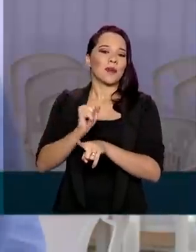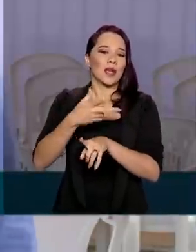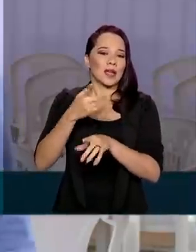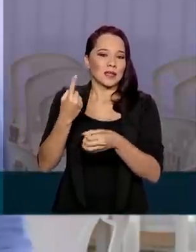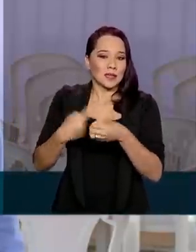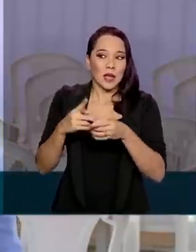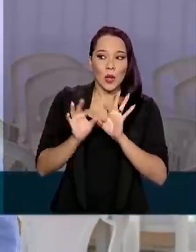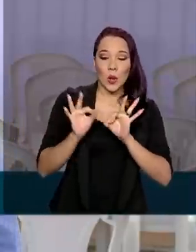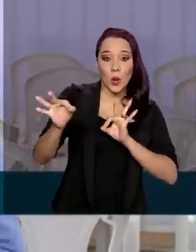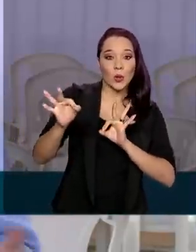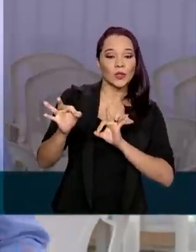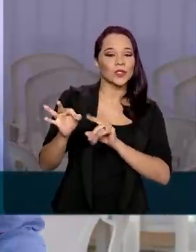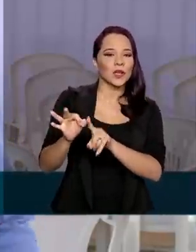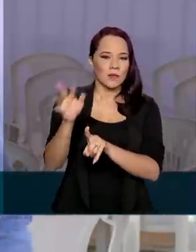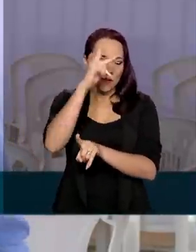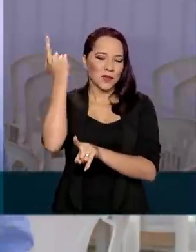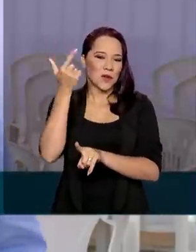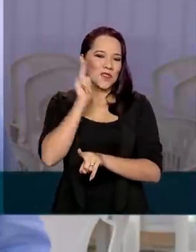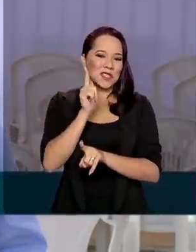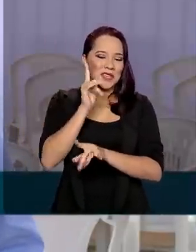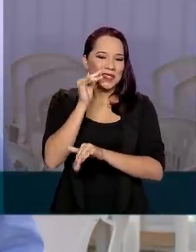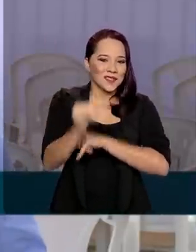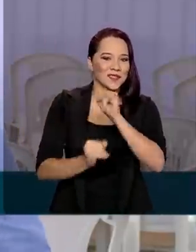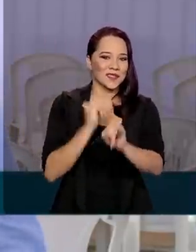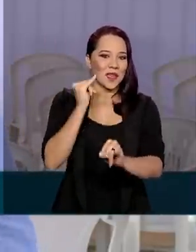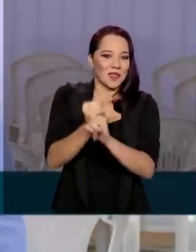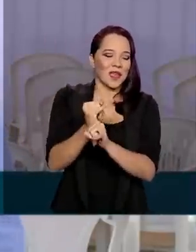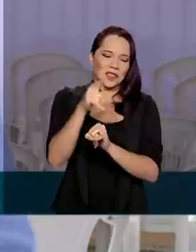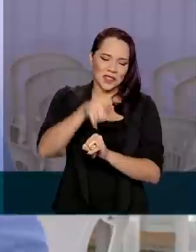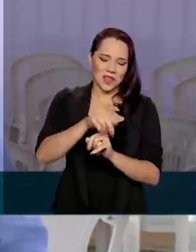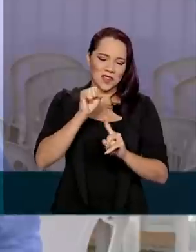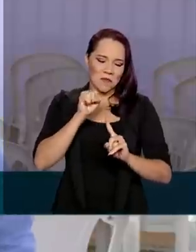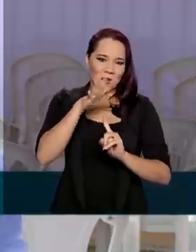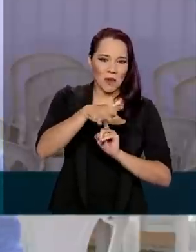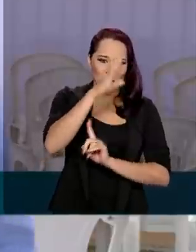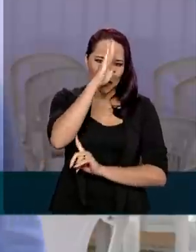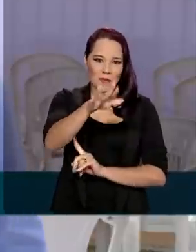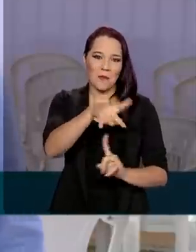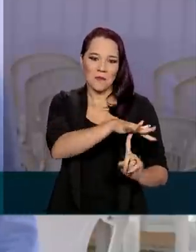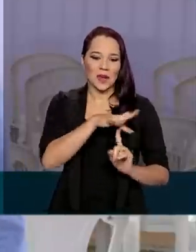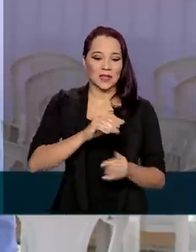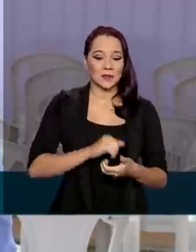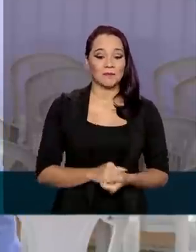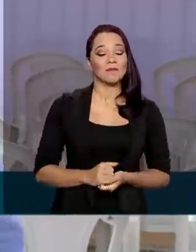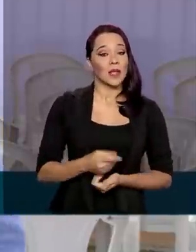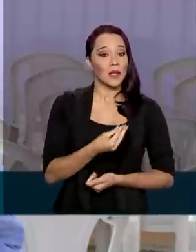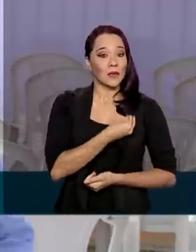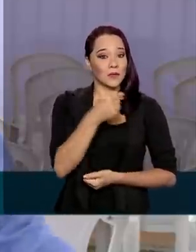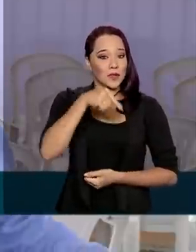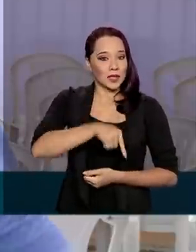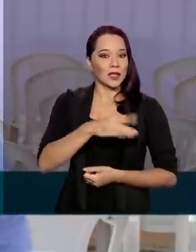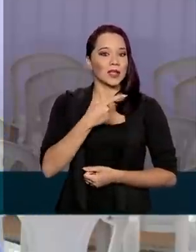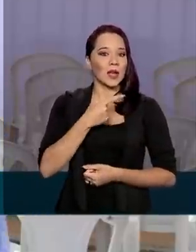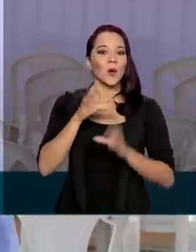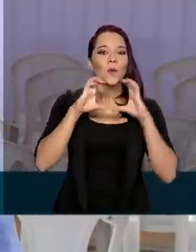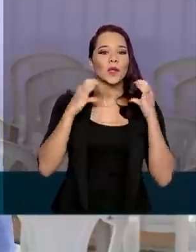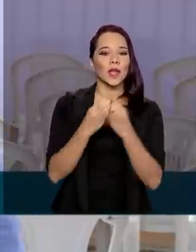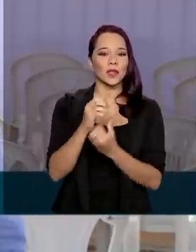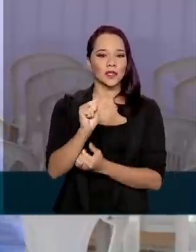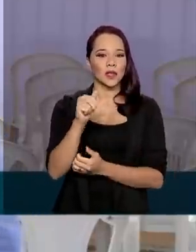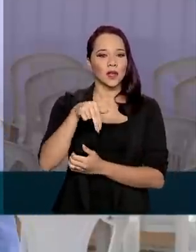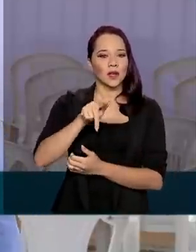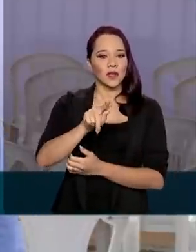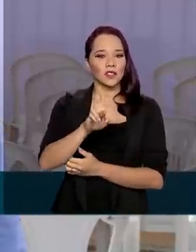sinal forte, para o pessoal se conectar justamente na praça principal da cidade. Eu estou aqui na comunidade Angélica, é uma